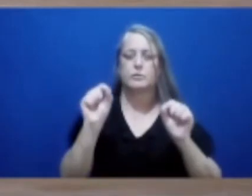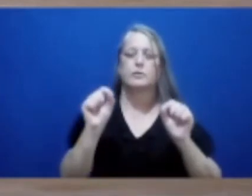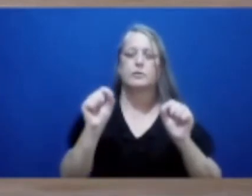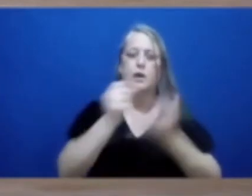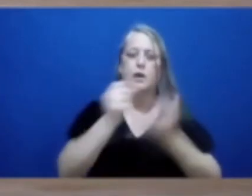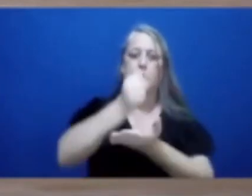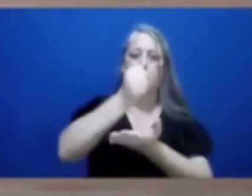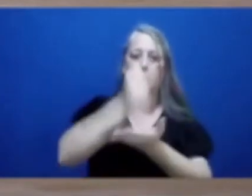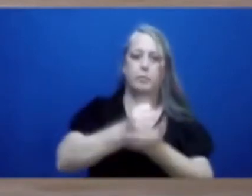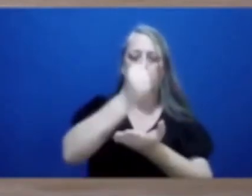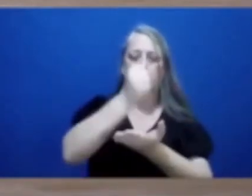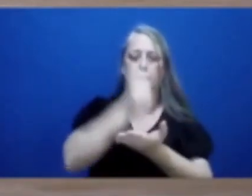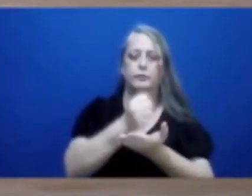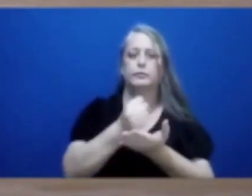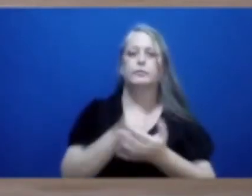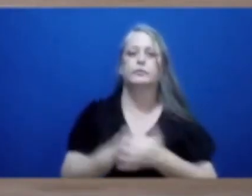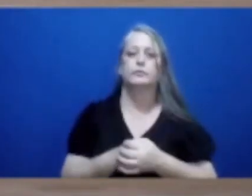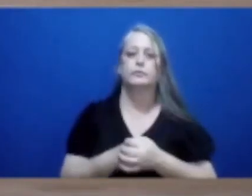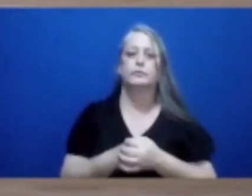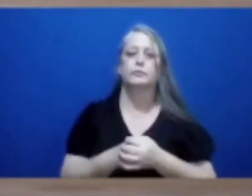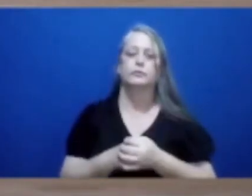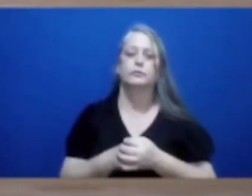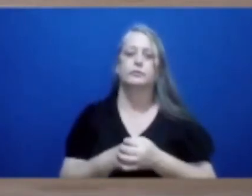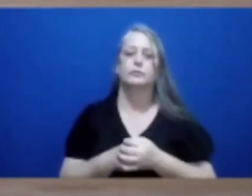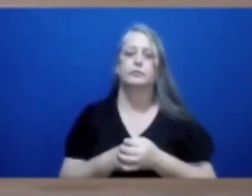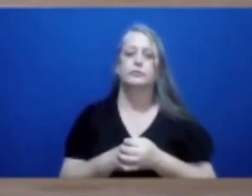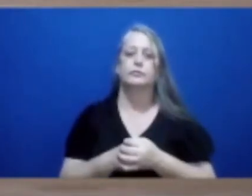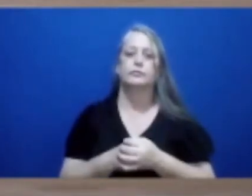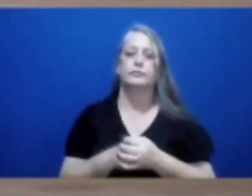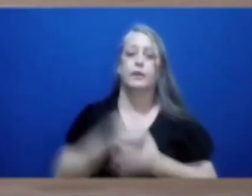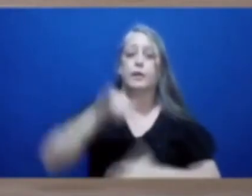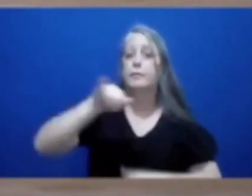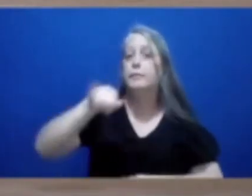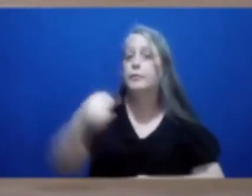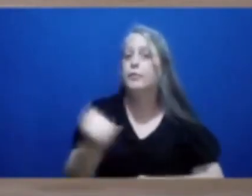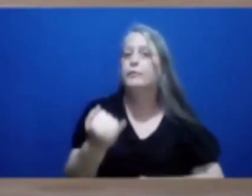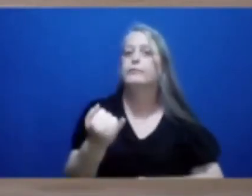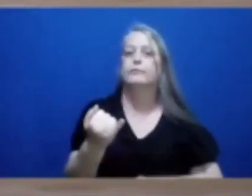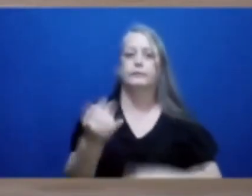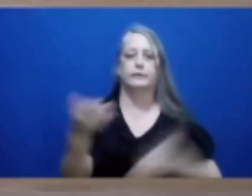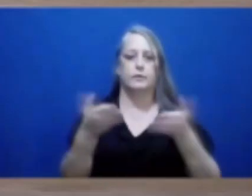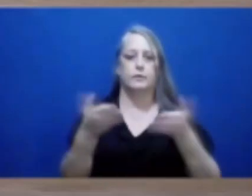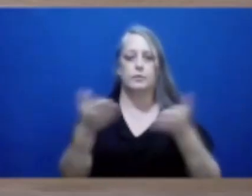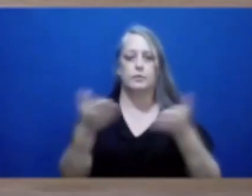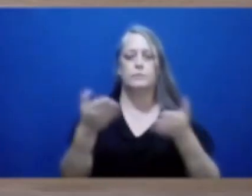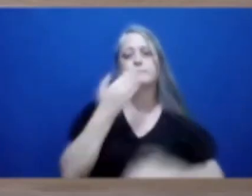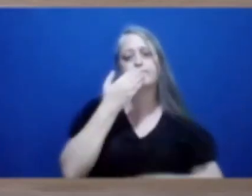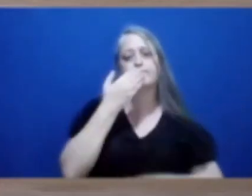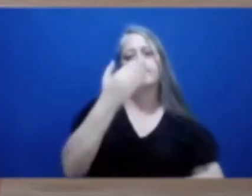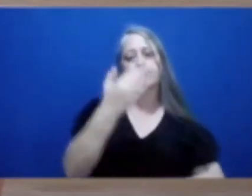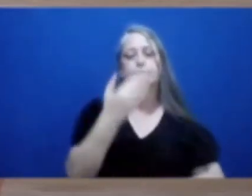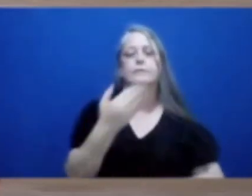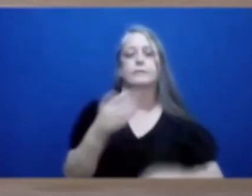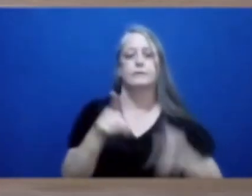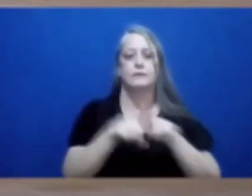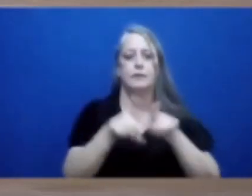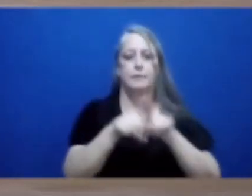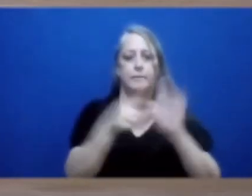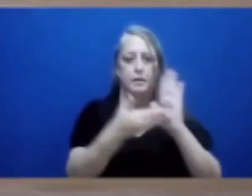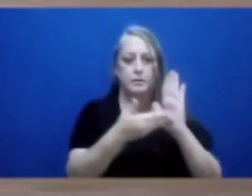ainda aparecer nesse plenário, eu quero aproveitar a deixa e pedir também o adiamento do